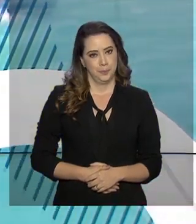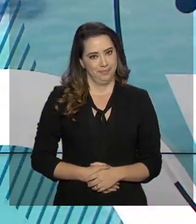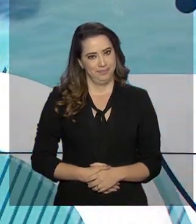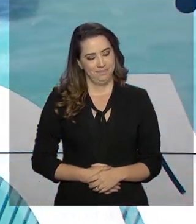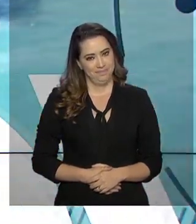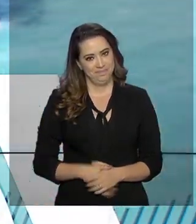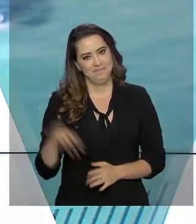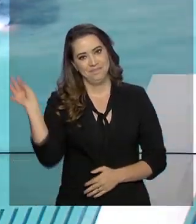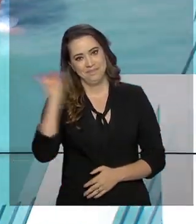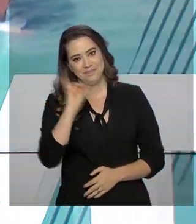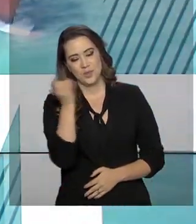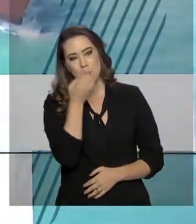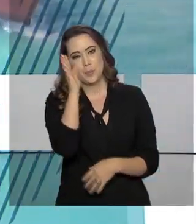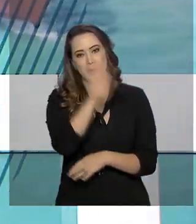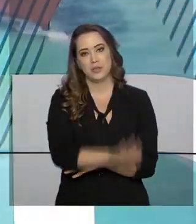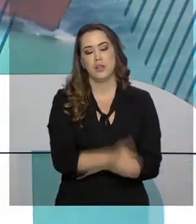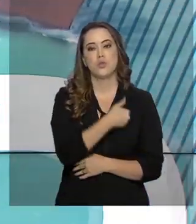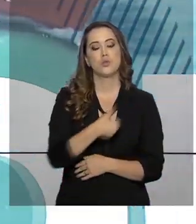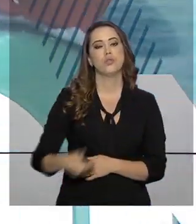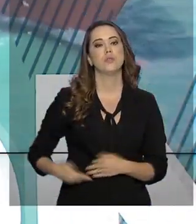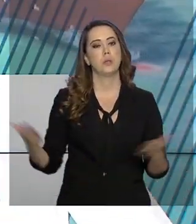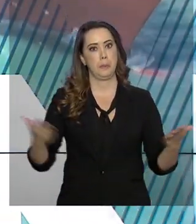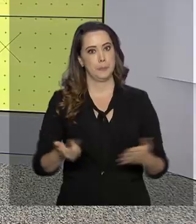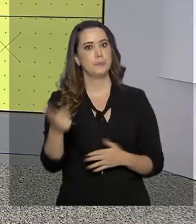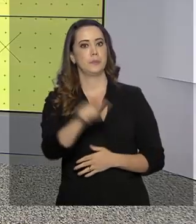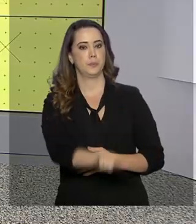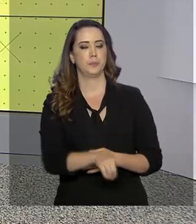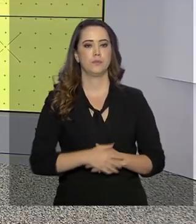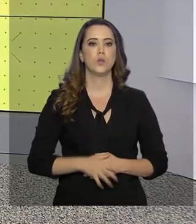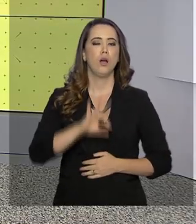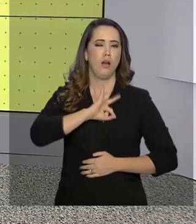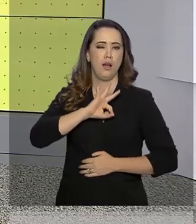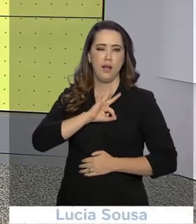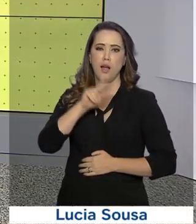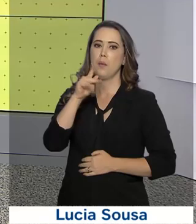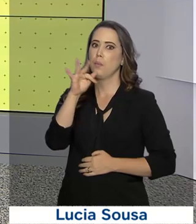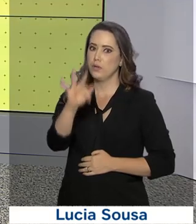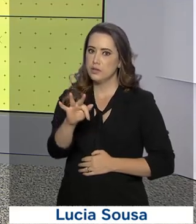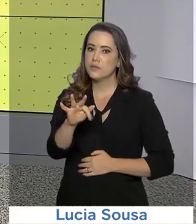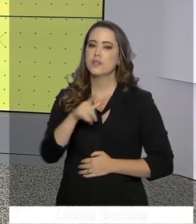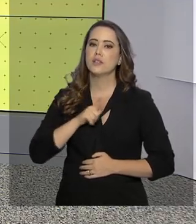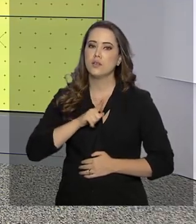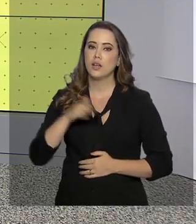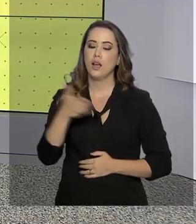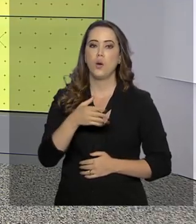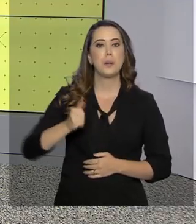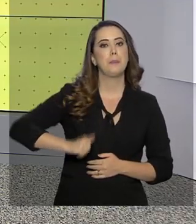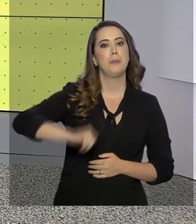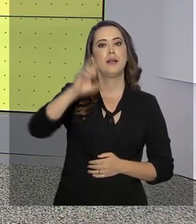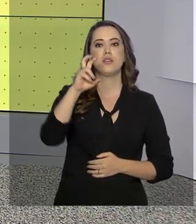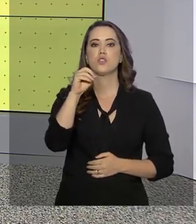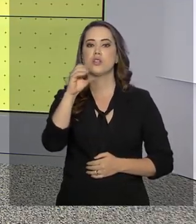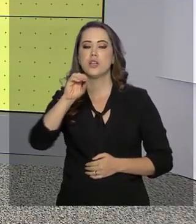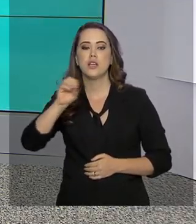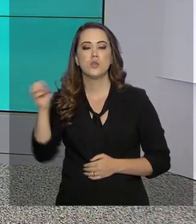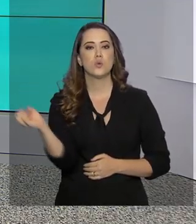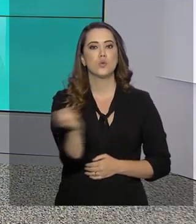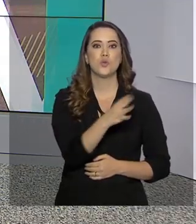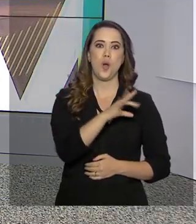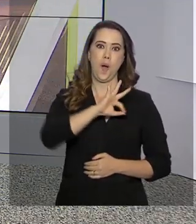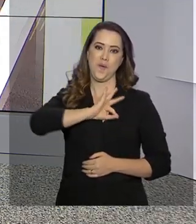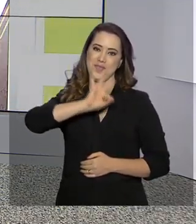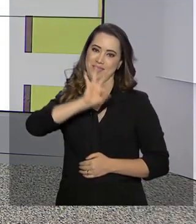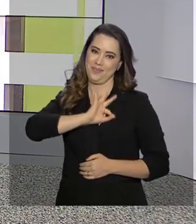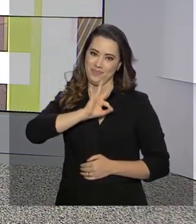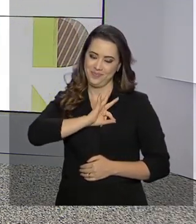Olá, boa tarde. O governo agora já está de volta. A Polícia Federal conta agora com mais de 500 novos agentes na carreira.